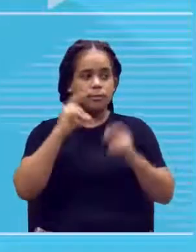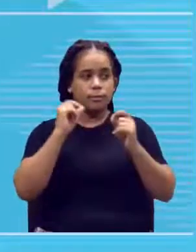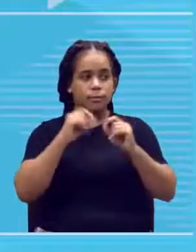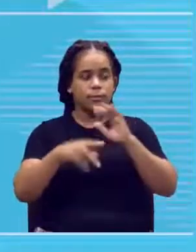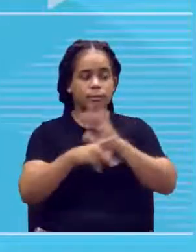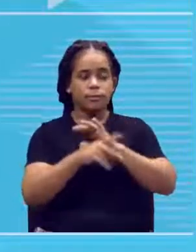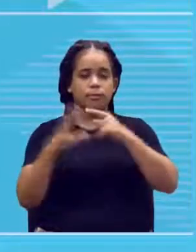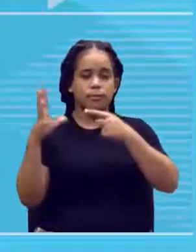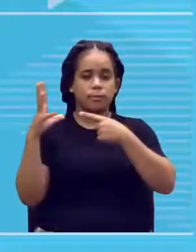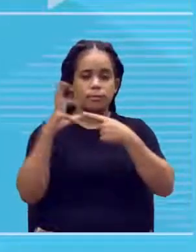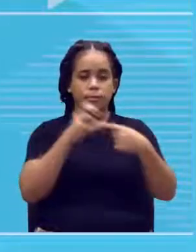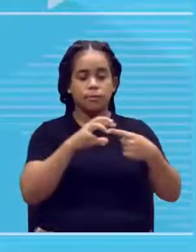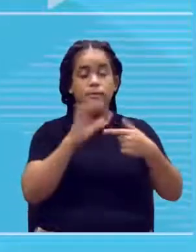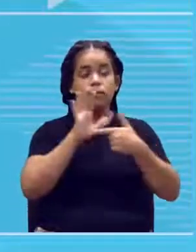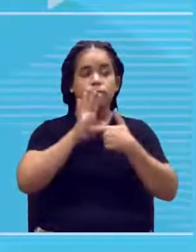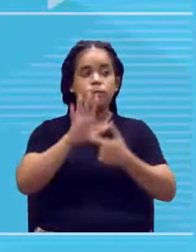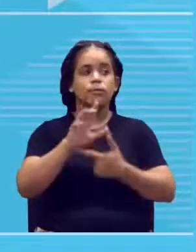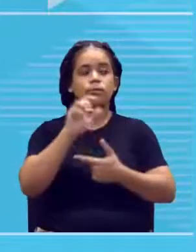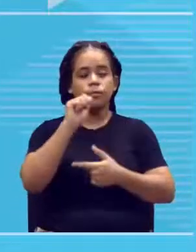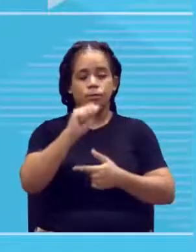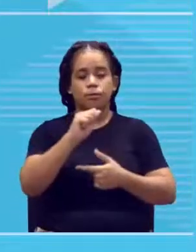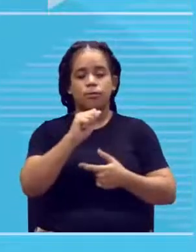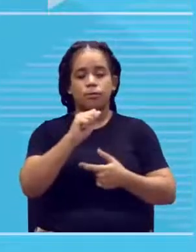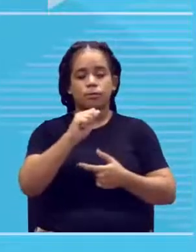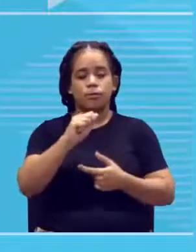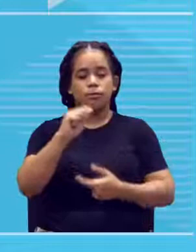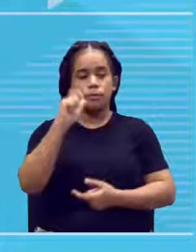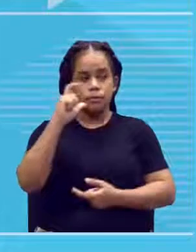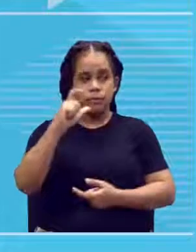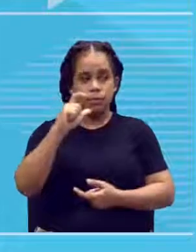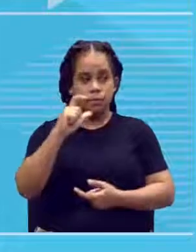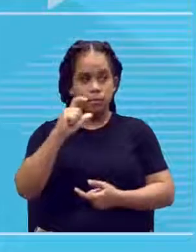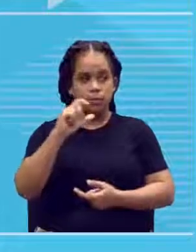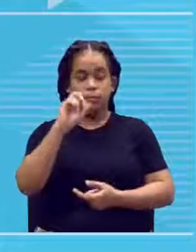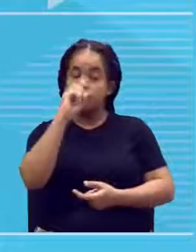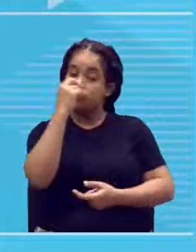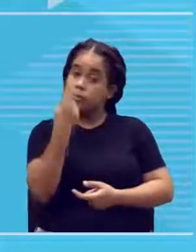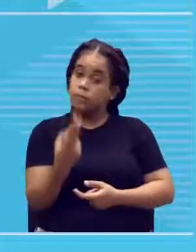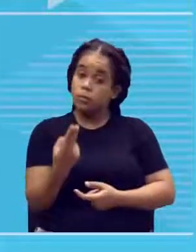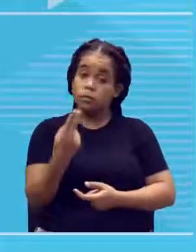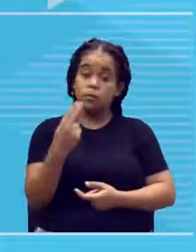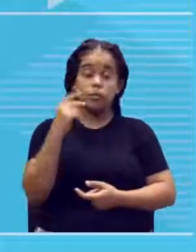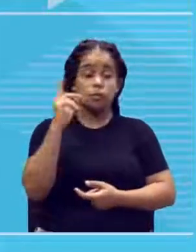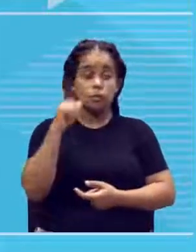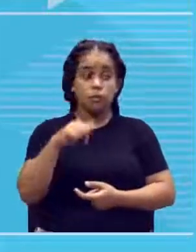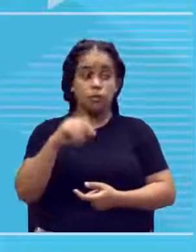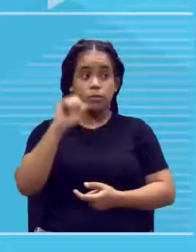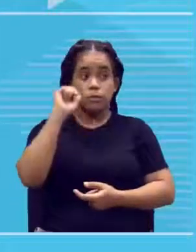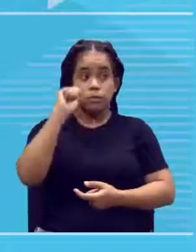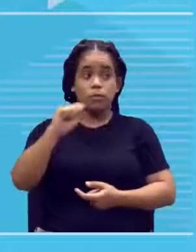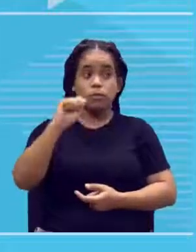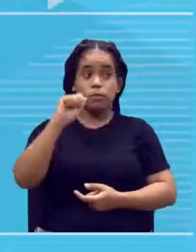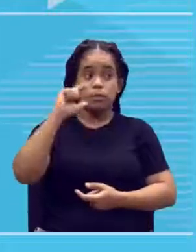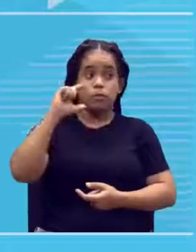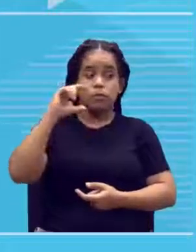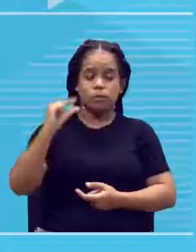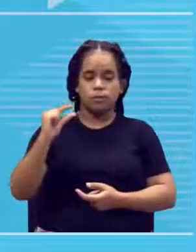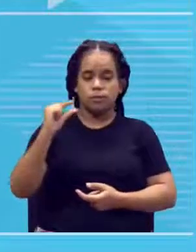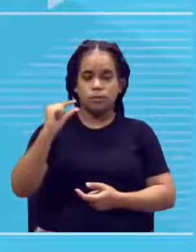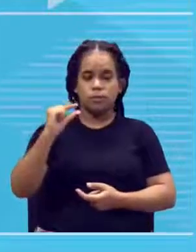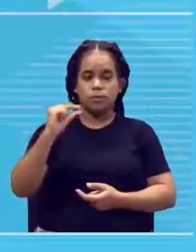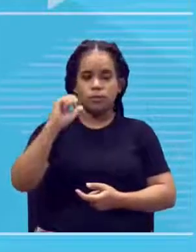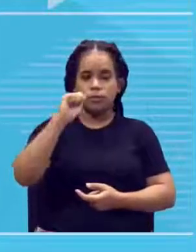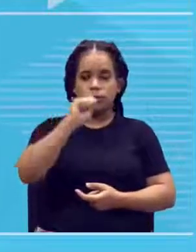dominante, asão, asão, ou asão, asinho.